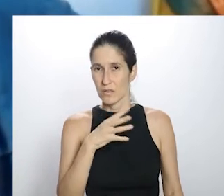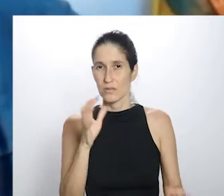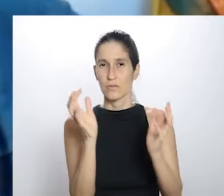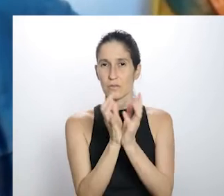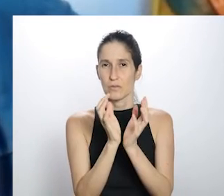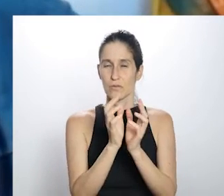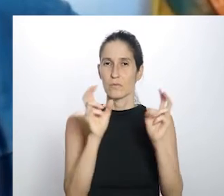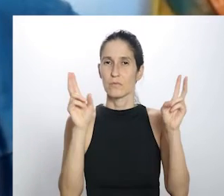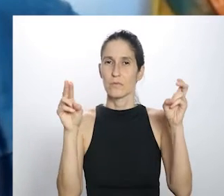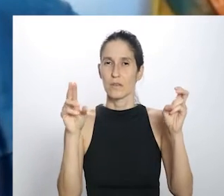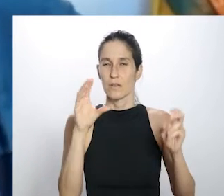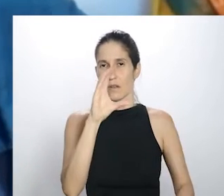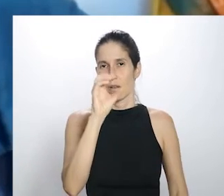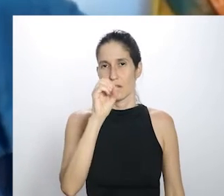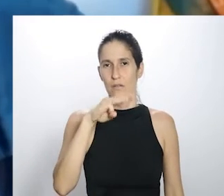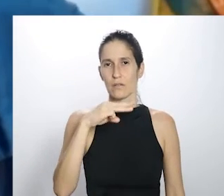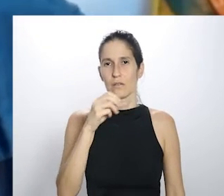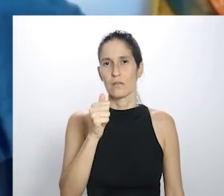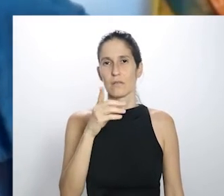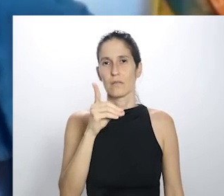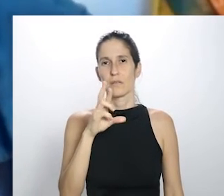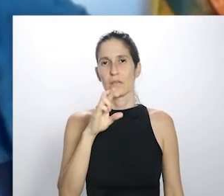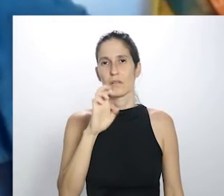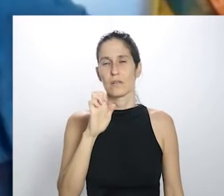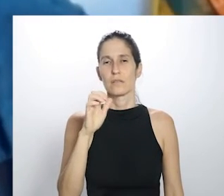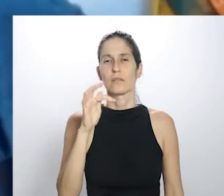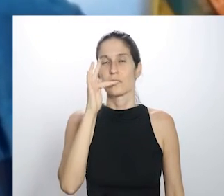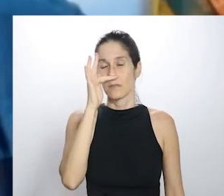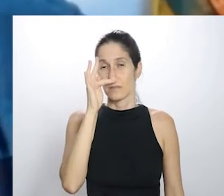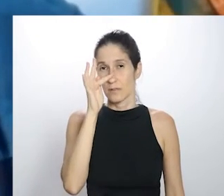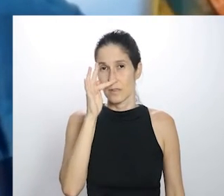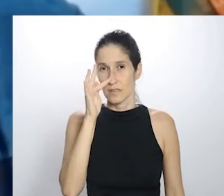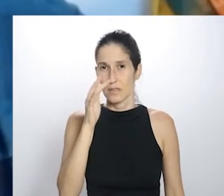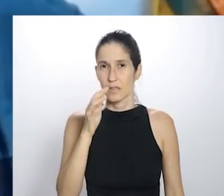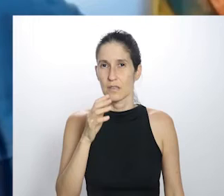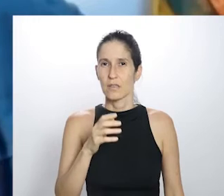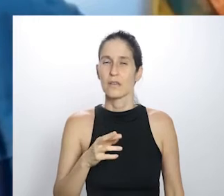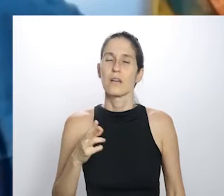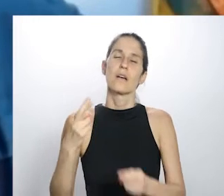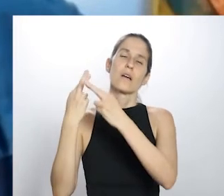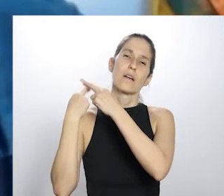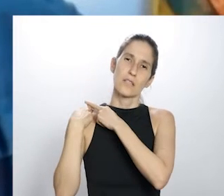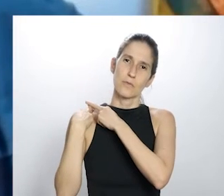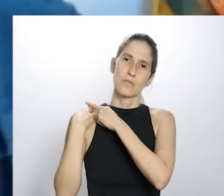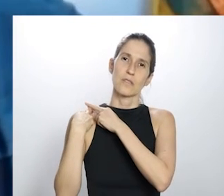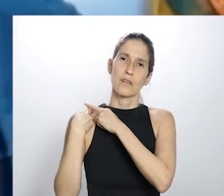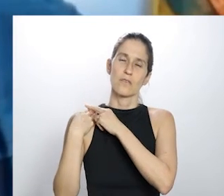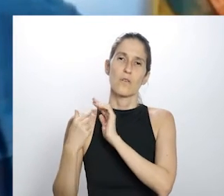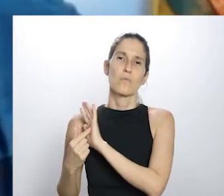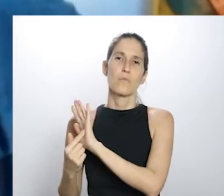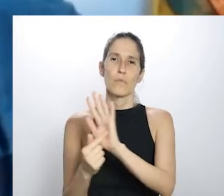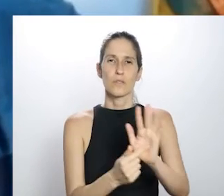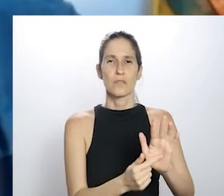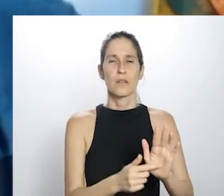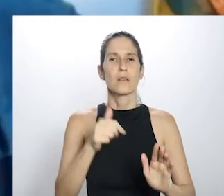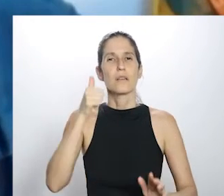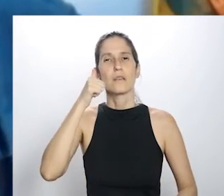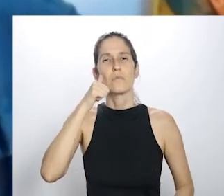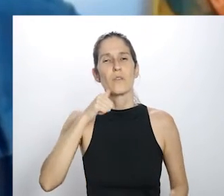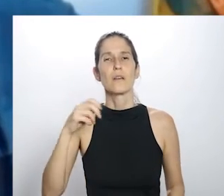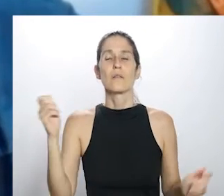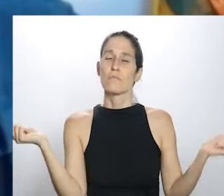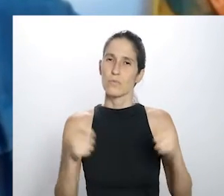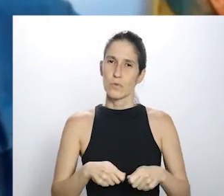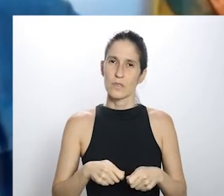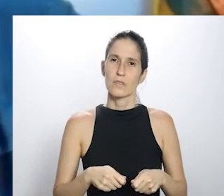que a comada florzinha, de uma certa maneira, tem muito a ver com isso, esse protagonismo das mulheres